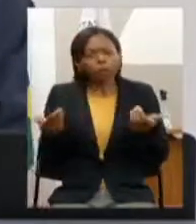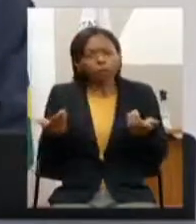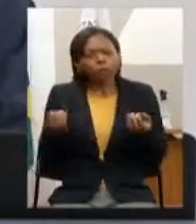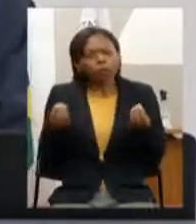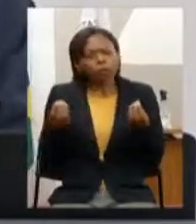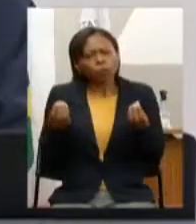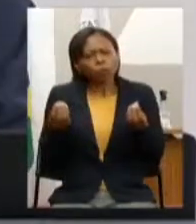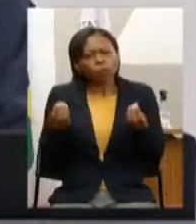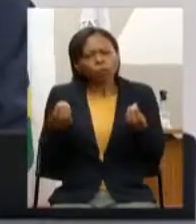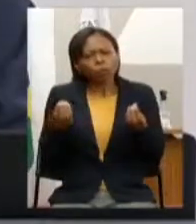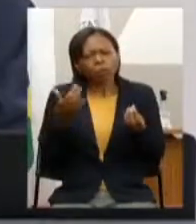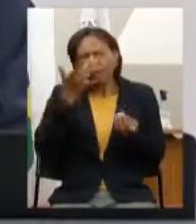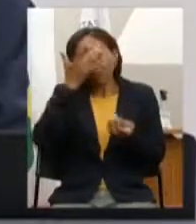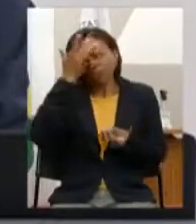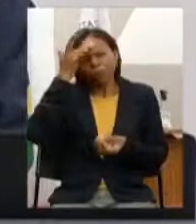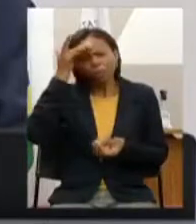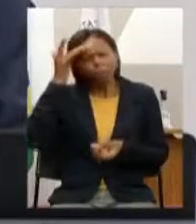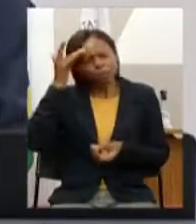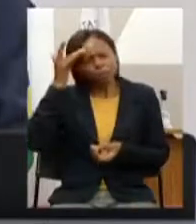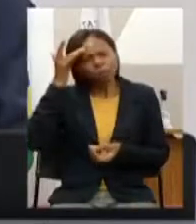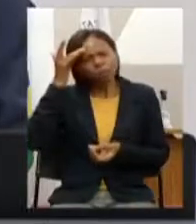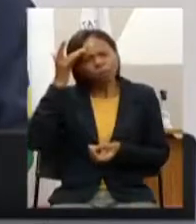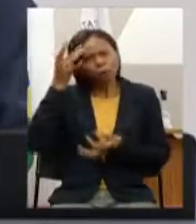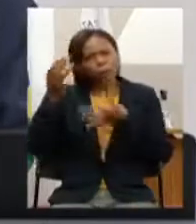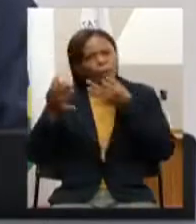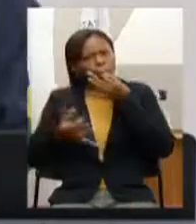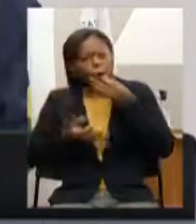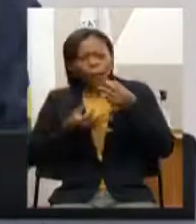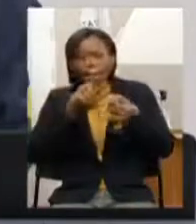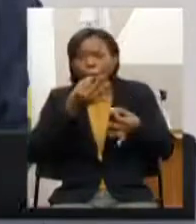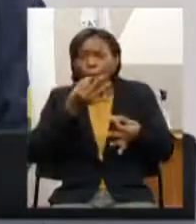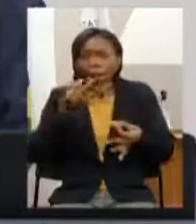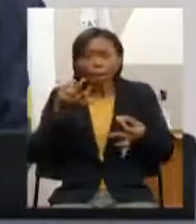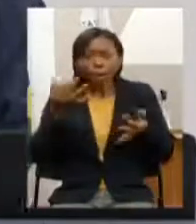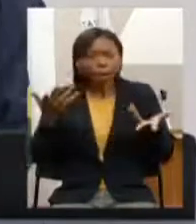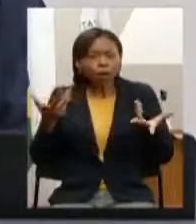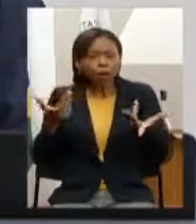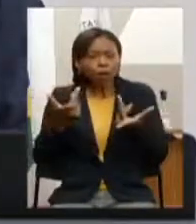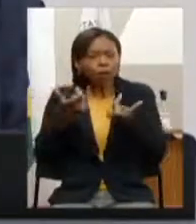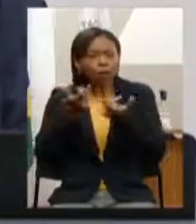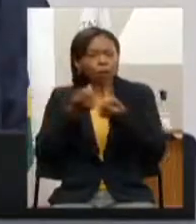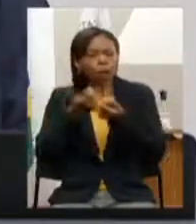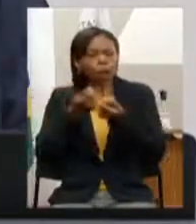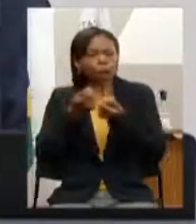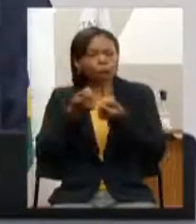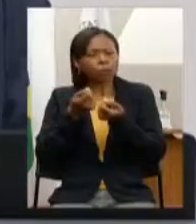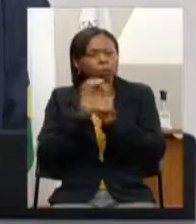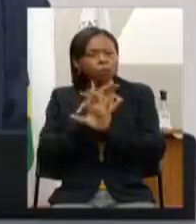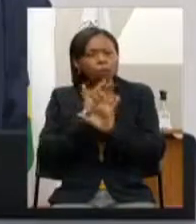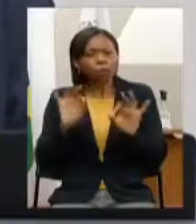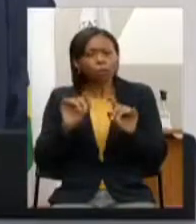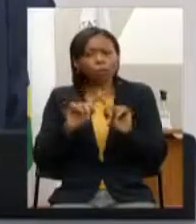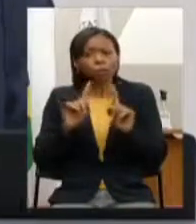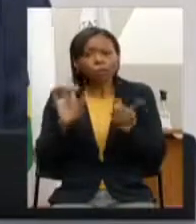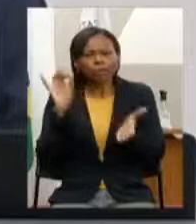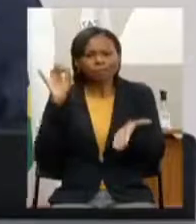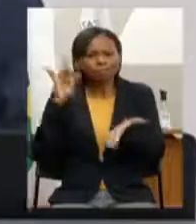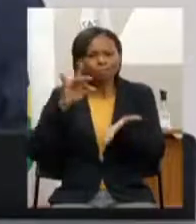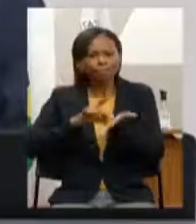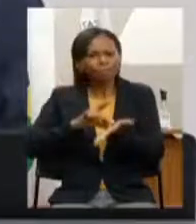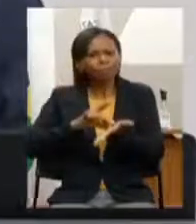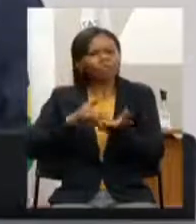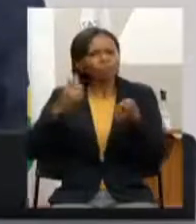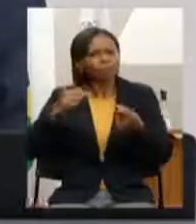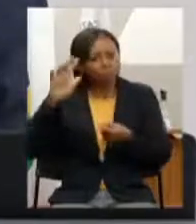as pessoas darem a sua opinião é lindo é maravilhoso mas vamos de maneira real efetuar